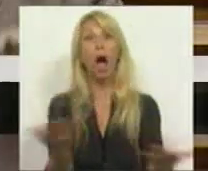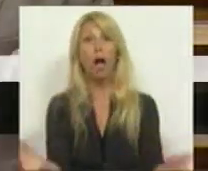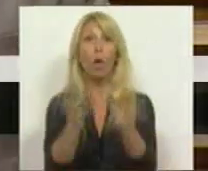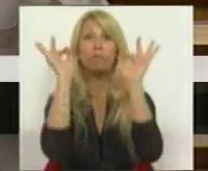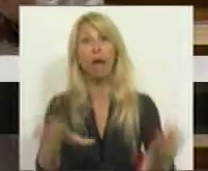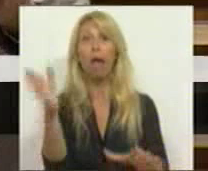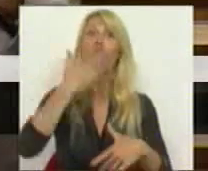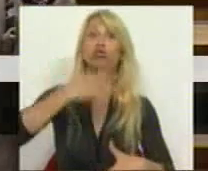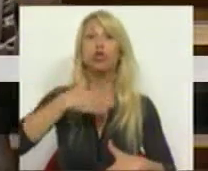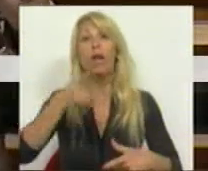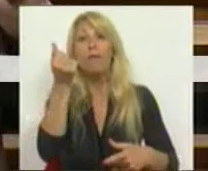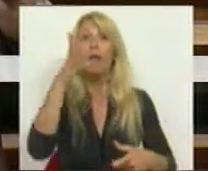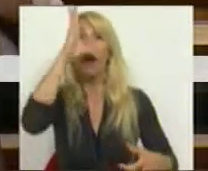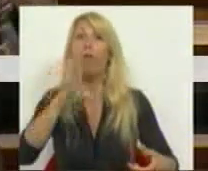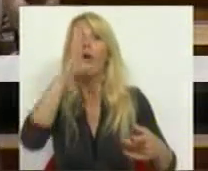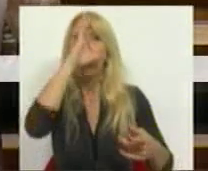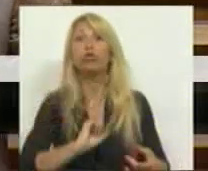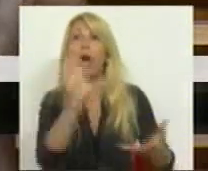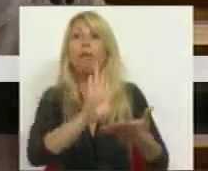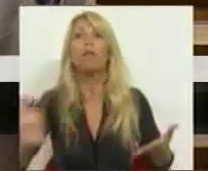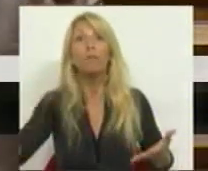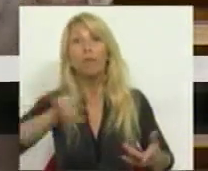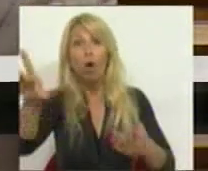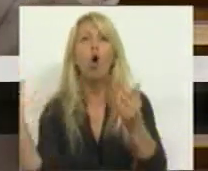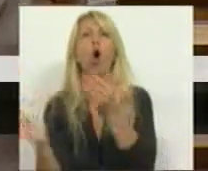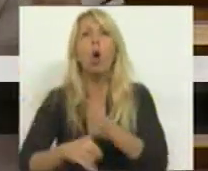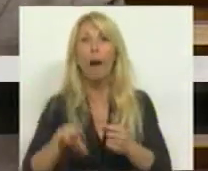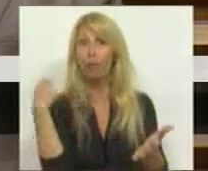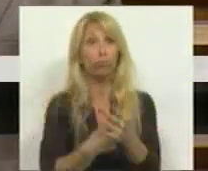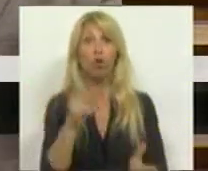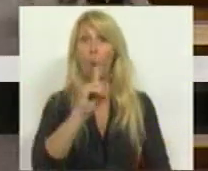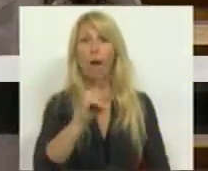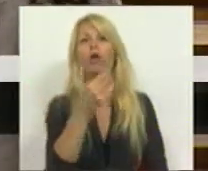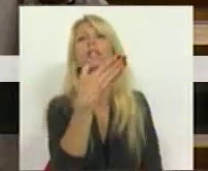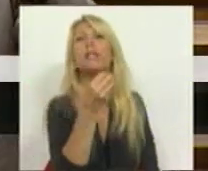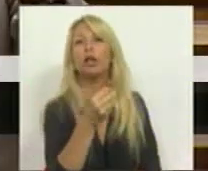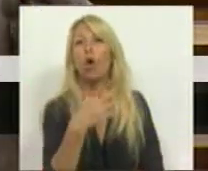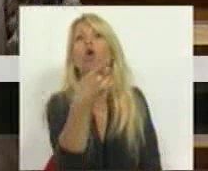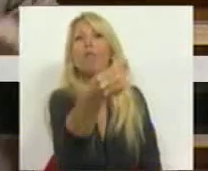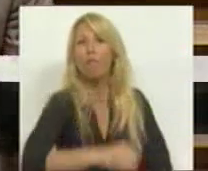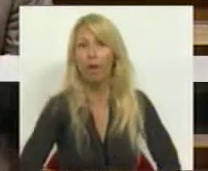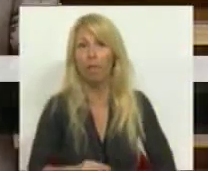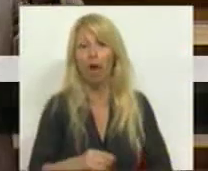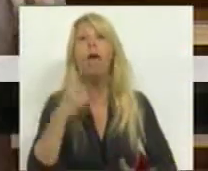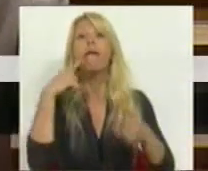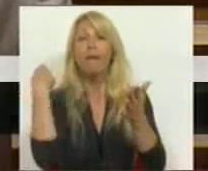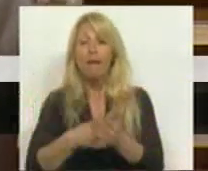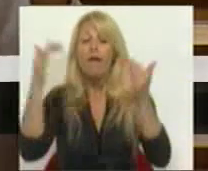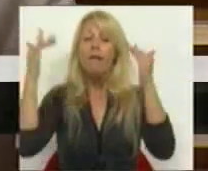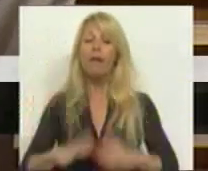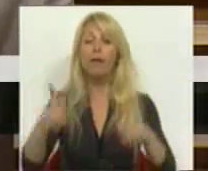roubaram, mas não pagaram nem 90, nem 70, é muito menos aquilo que estão a pagar, fruto das vossas políticas,